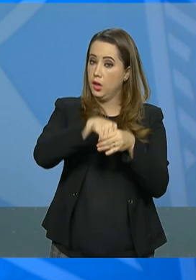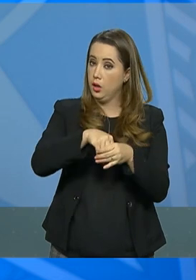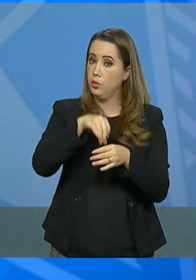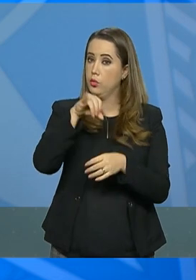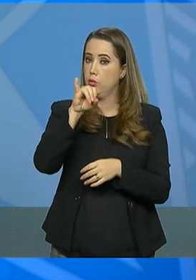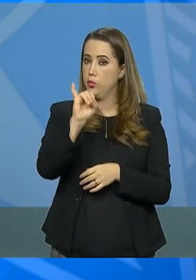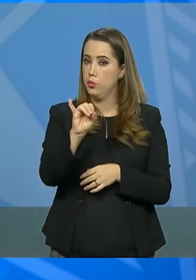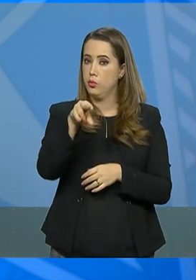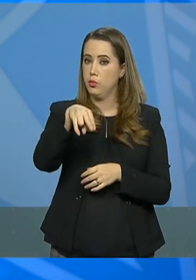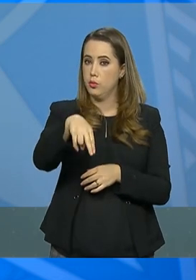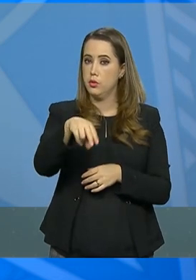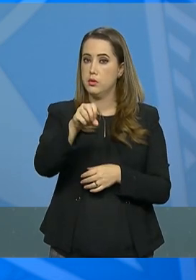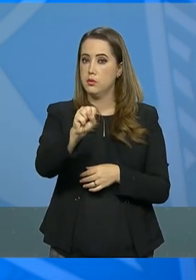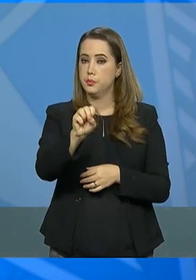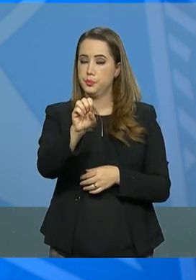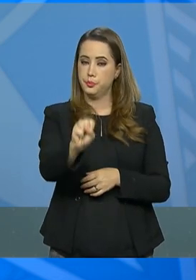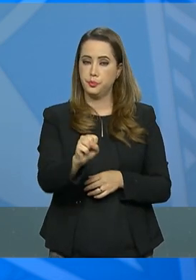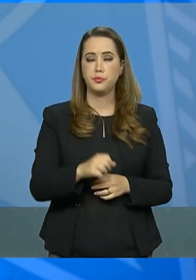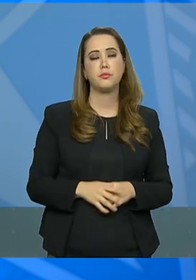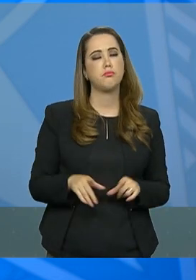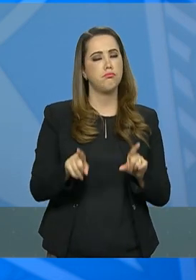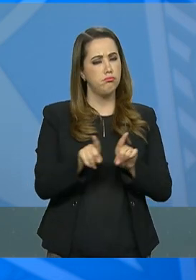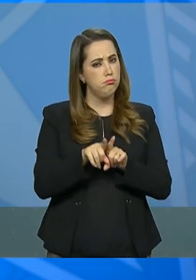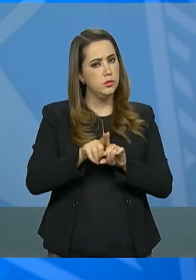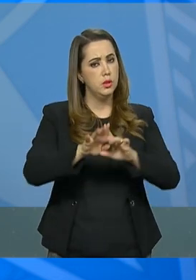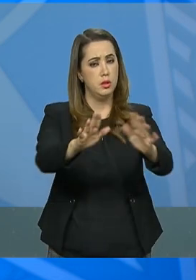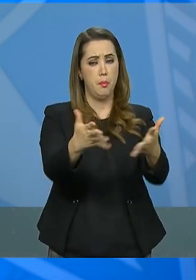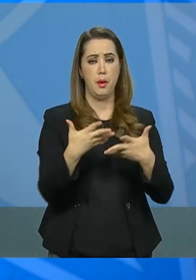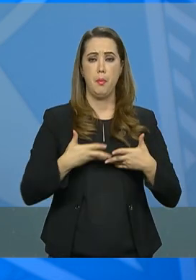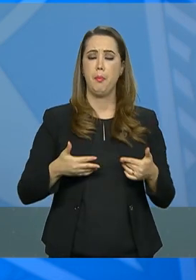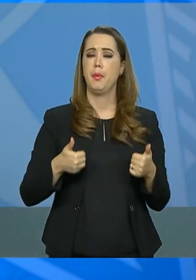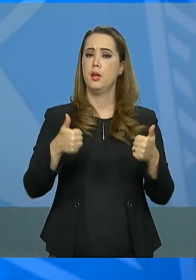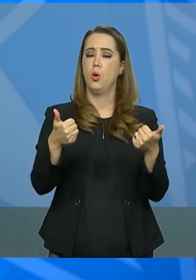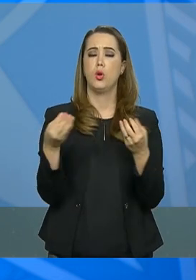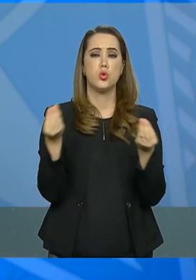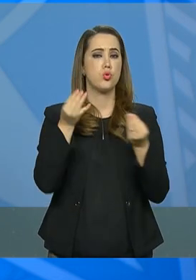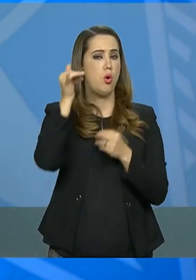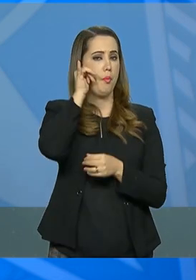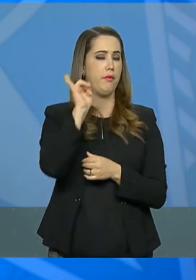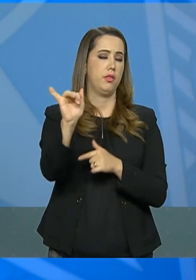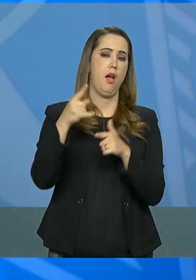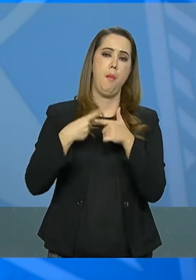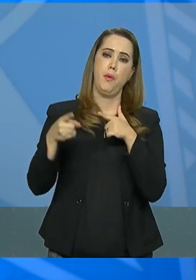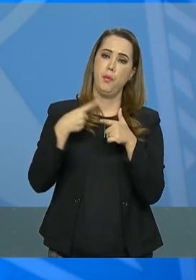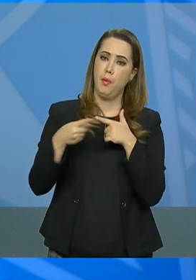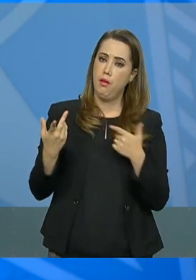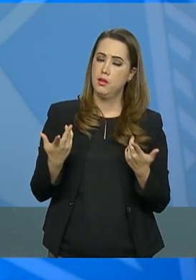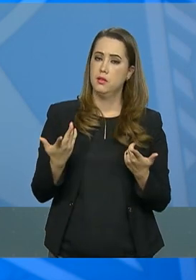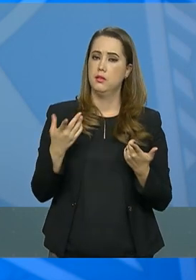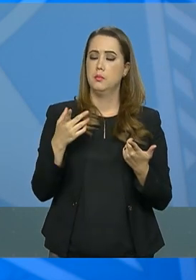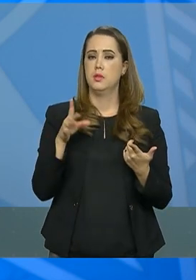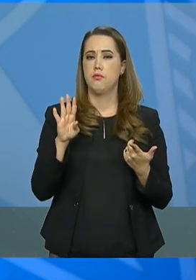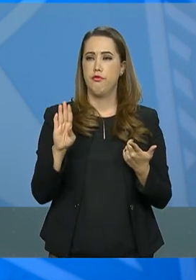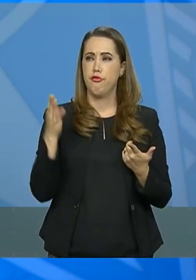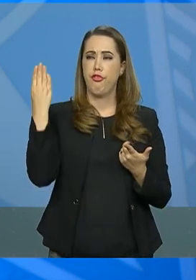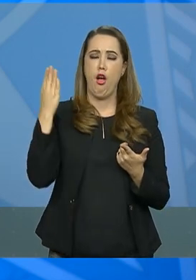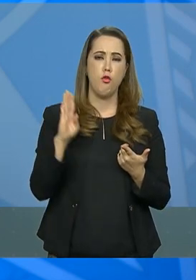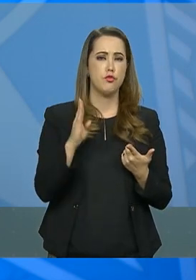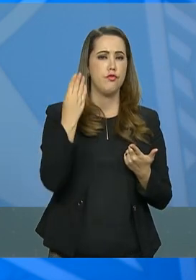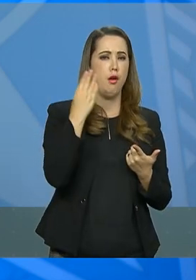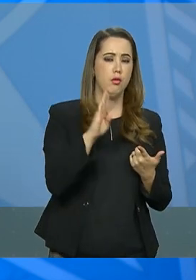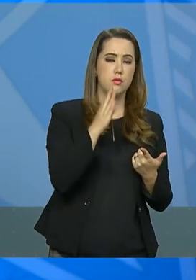Melhora os instrumentos de combate a fraudes. Permite maior